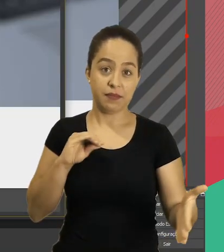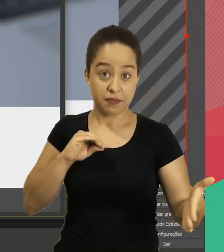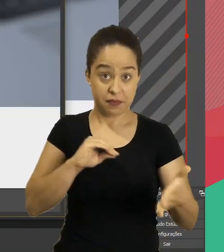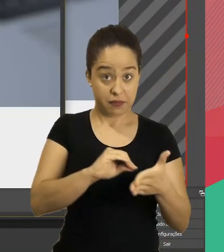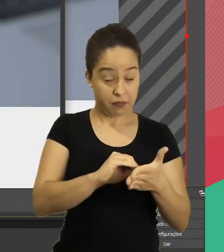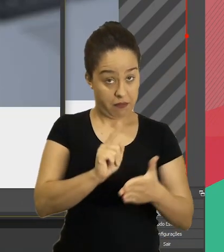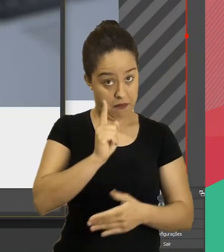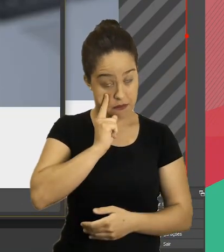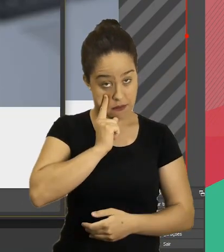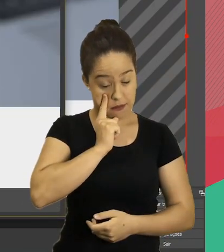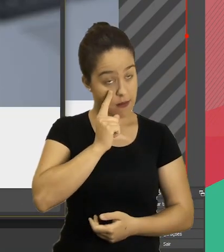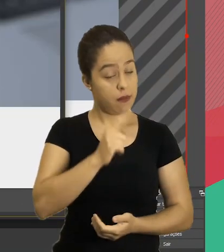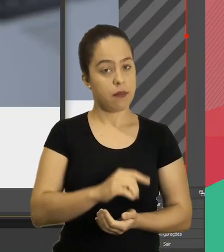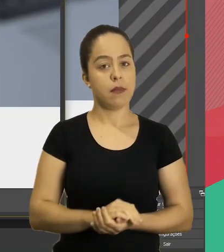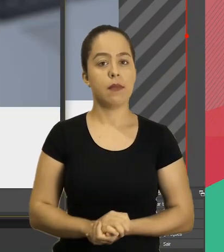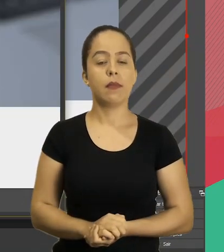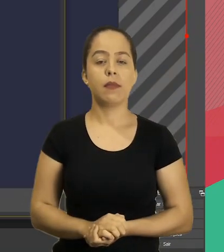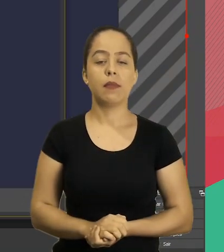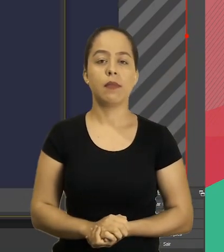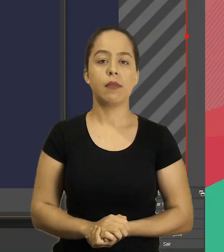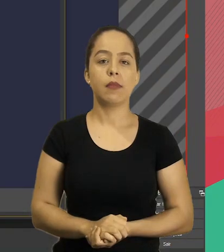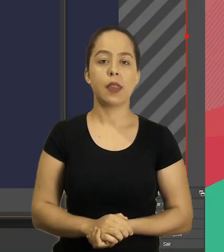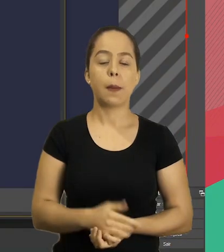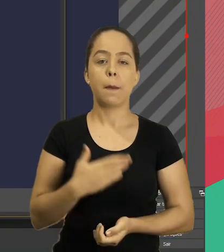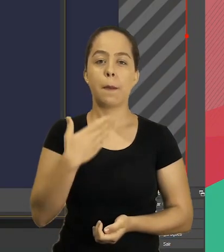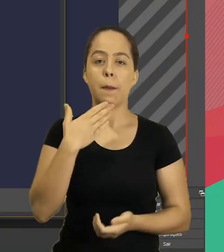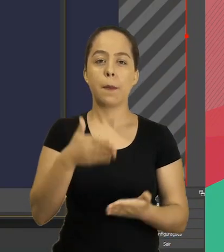Entrei. Vou entrar aqui.